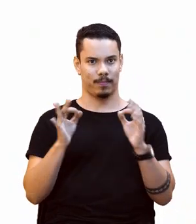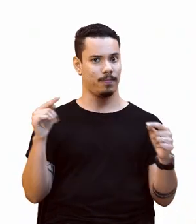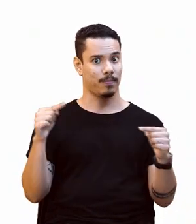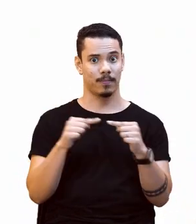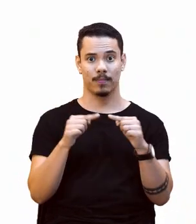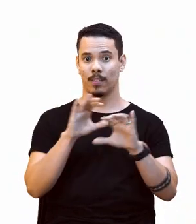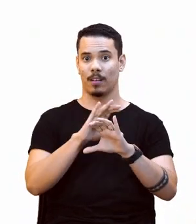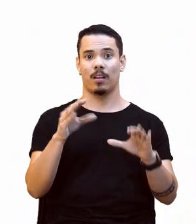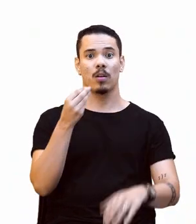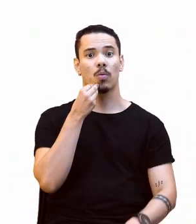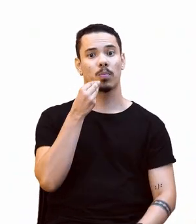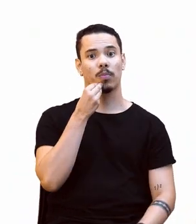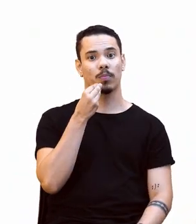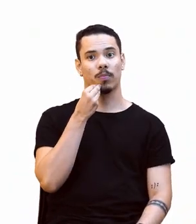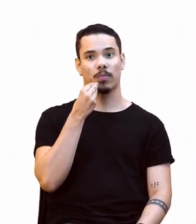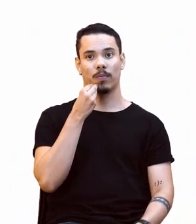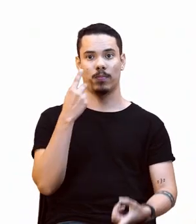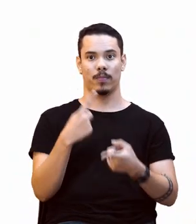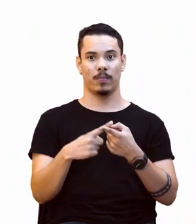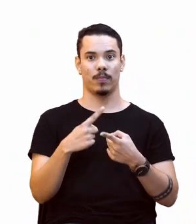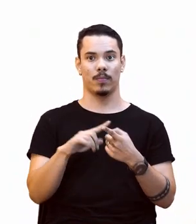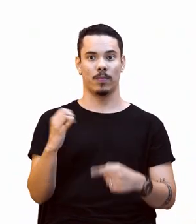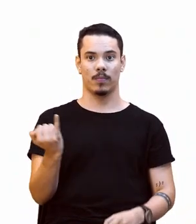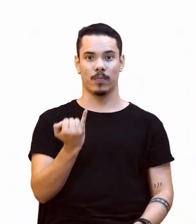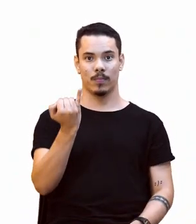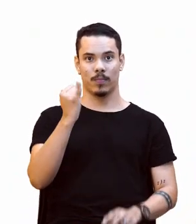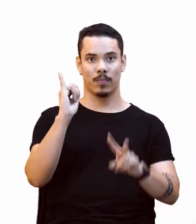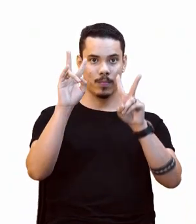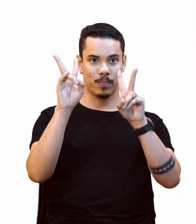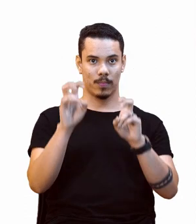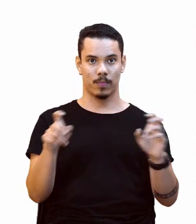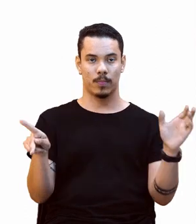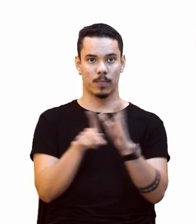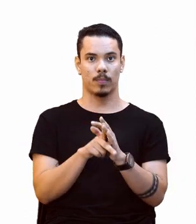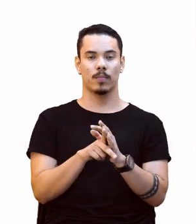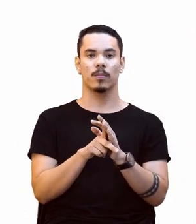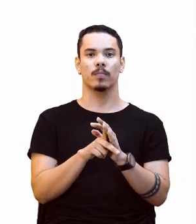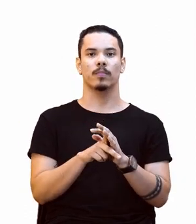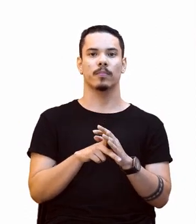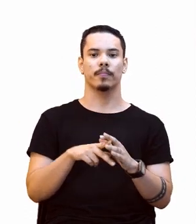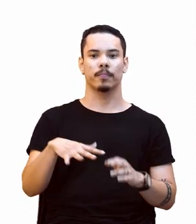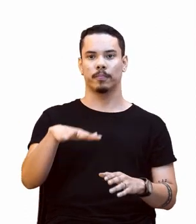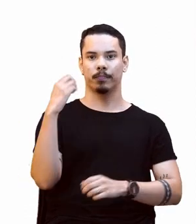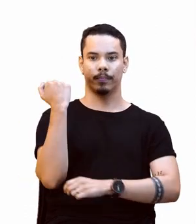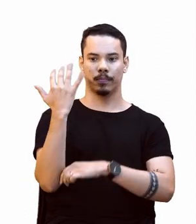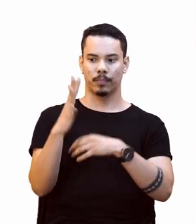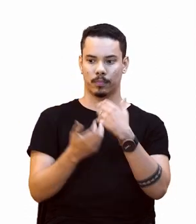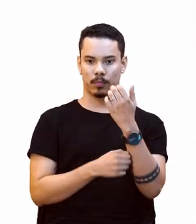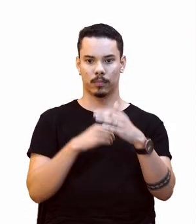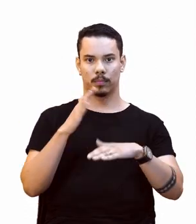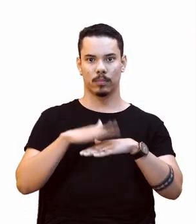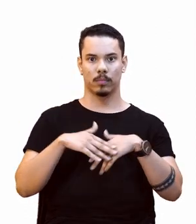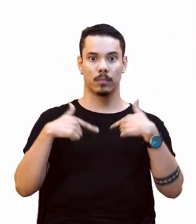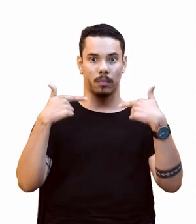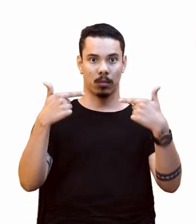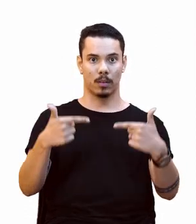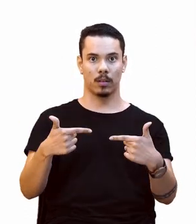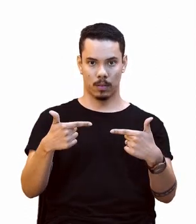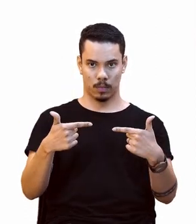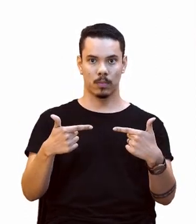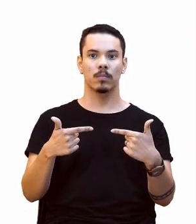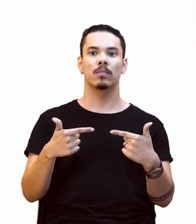A importância da questão ambiental com a ação protetiva ao meu ambiente. Isso